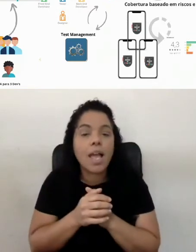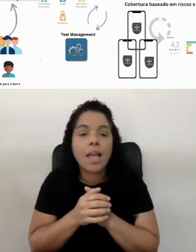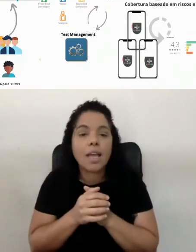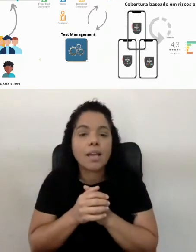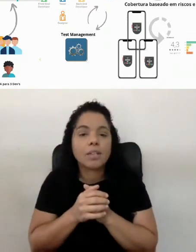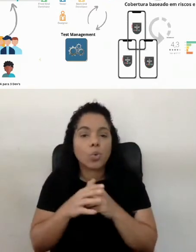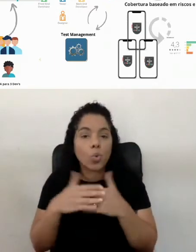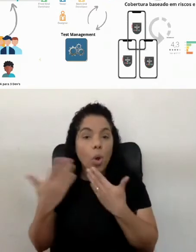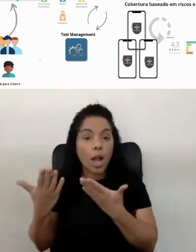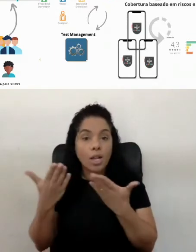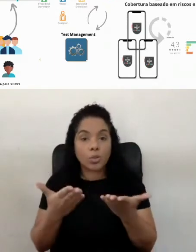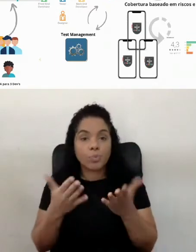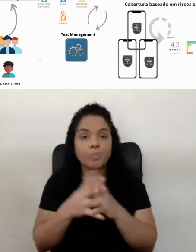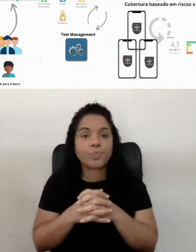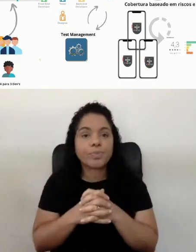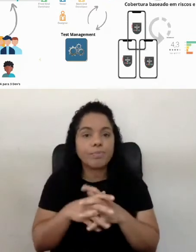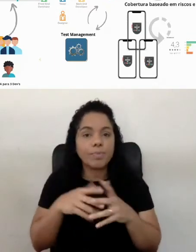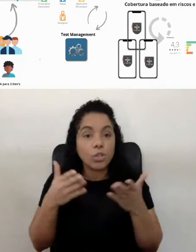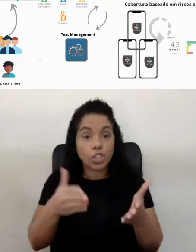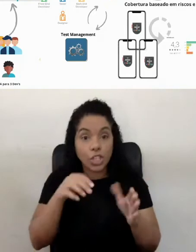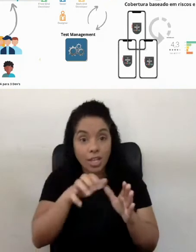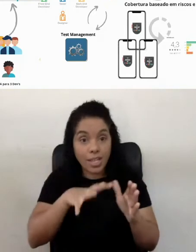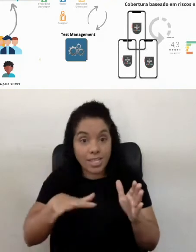quando eu chego num espaço,